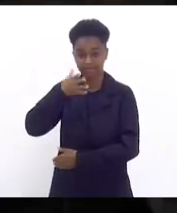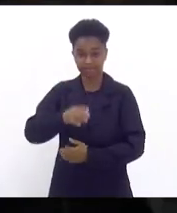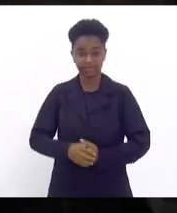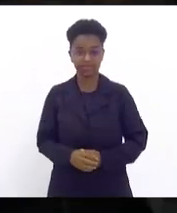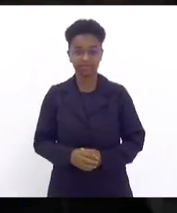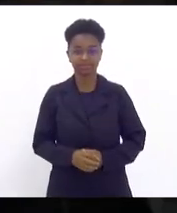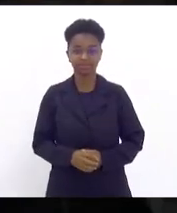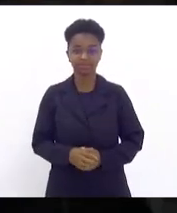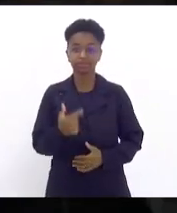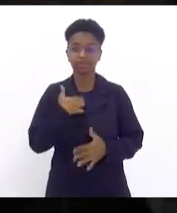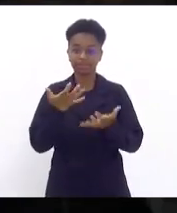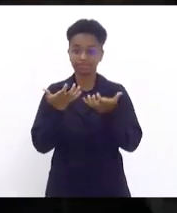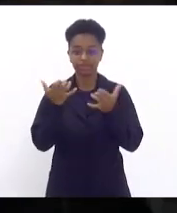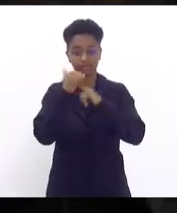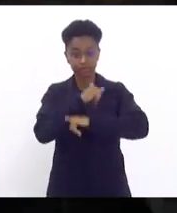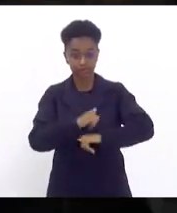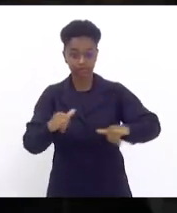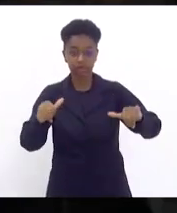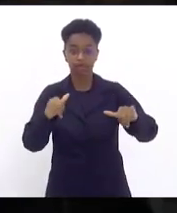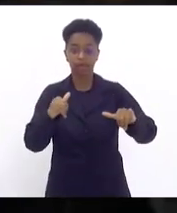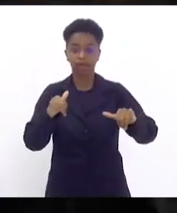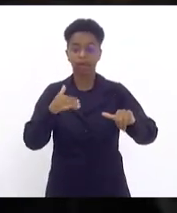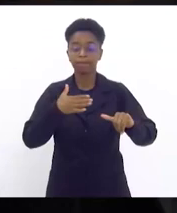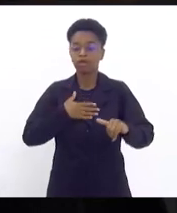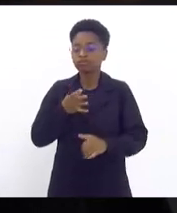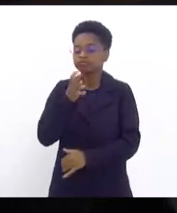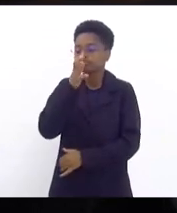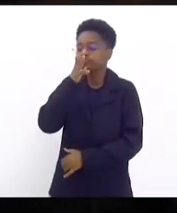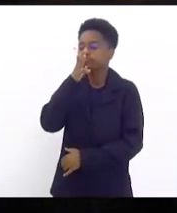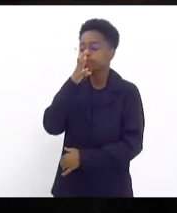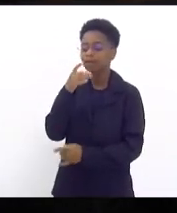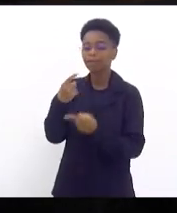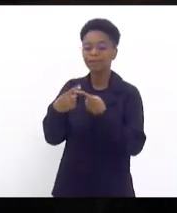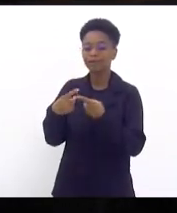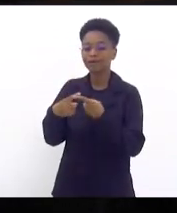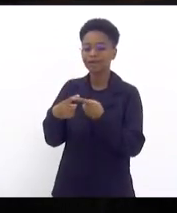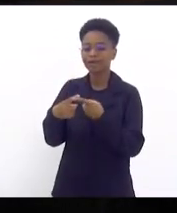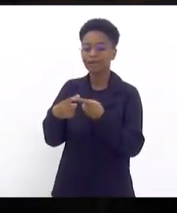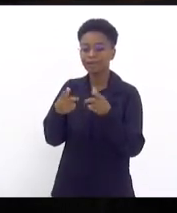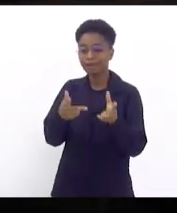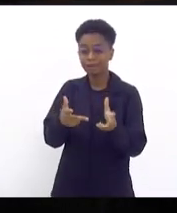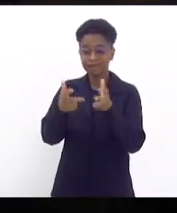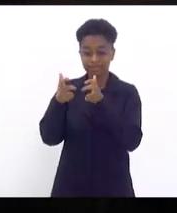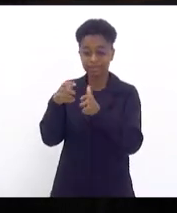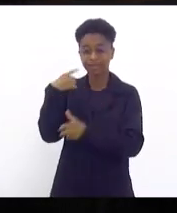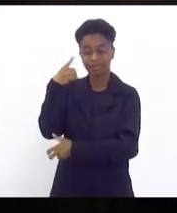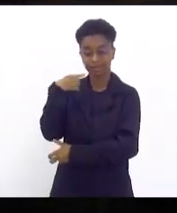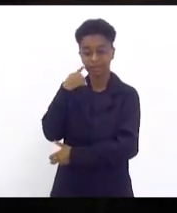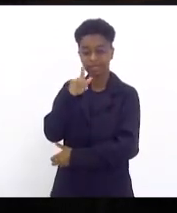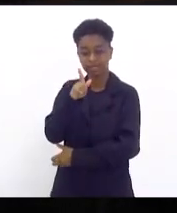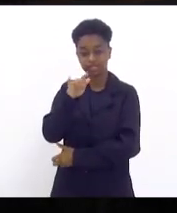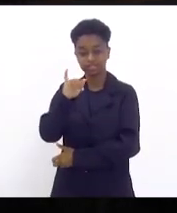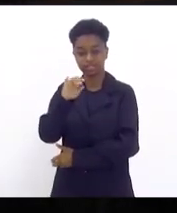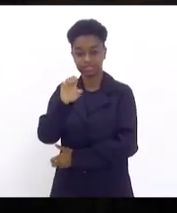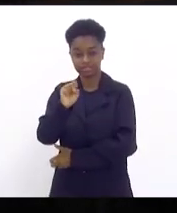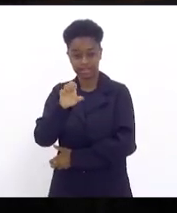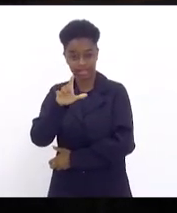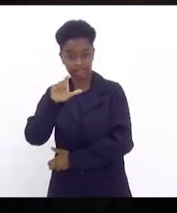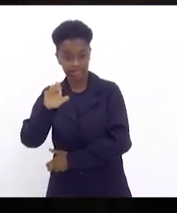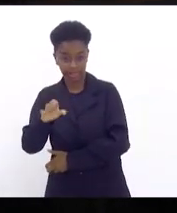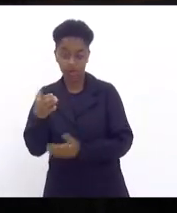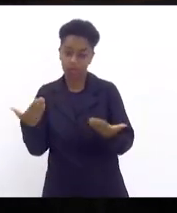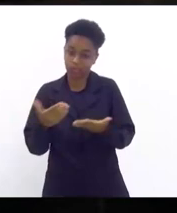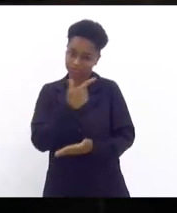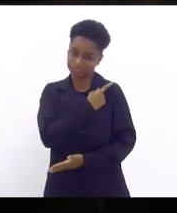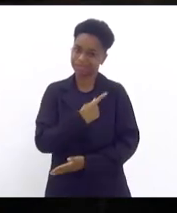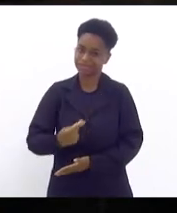manifestar o meu contentamento de ver a nobilíssima deputada Gisele Monteiro presidindo essa sessão,